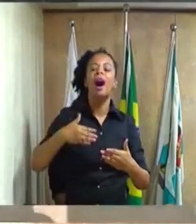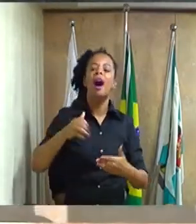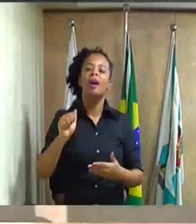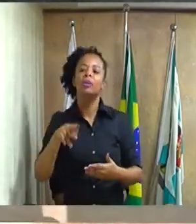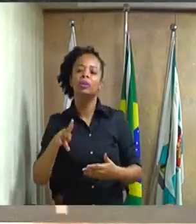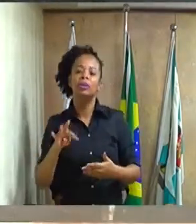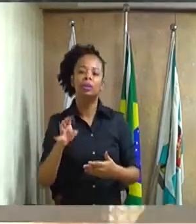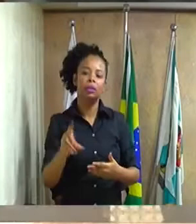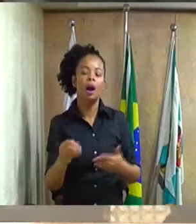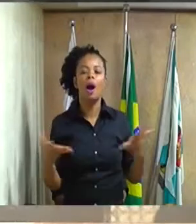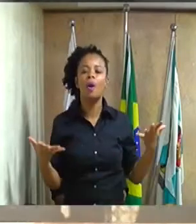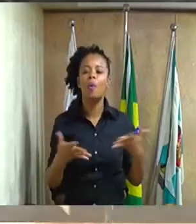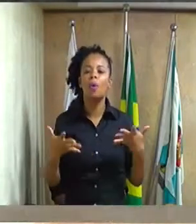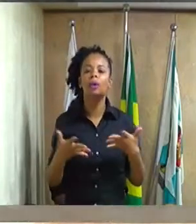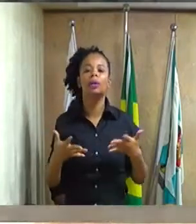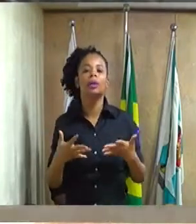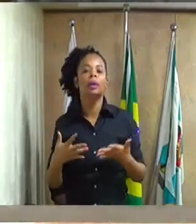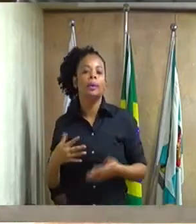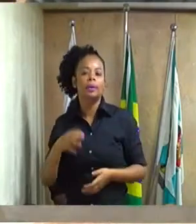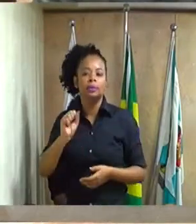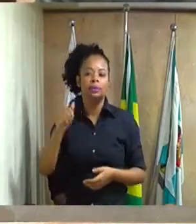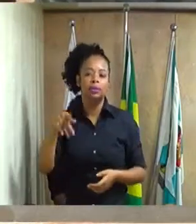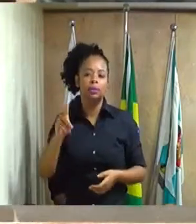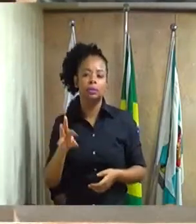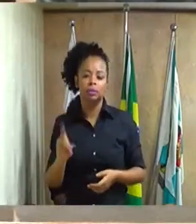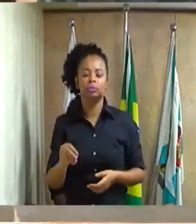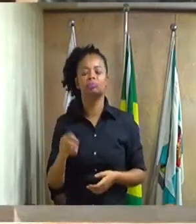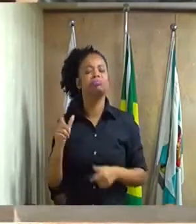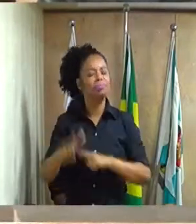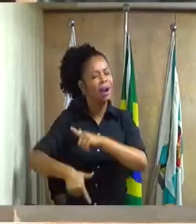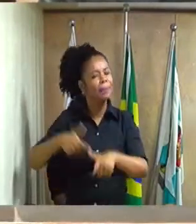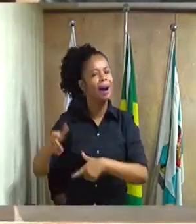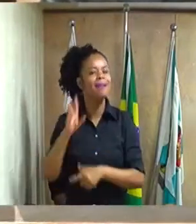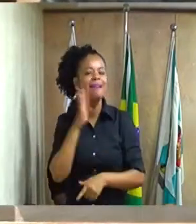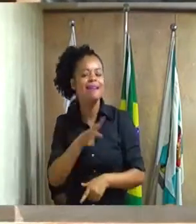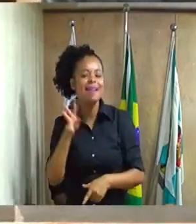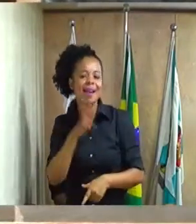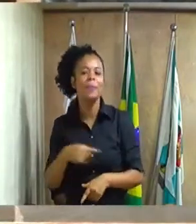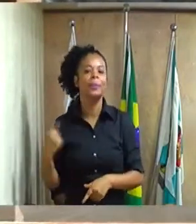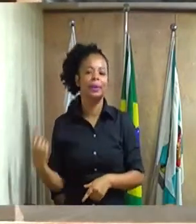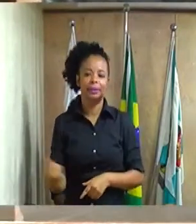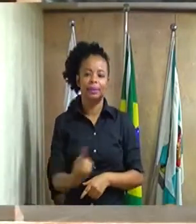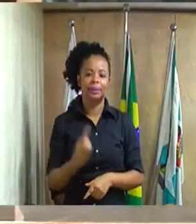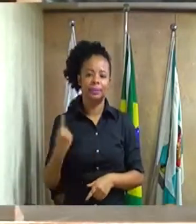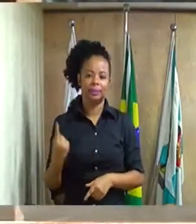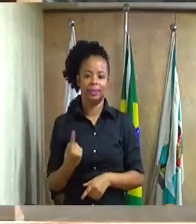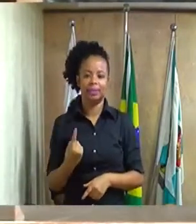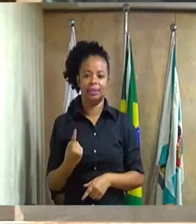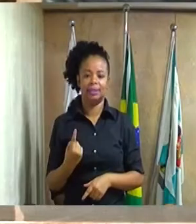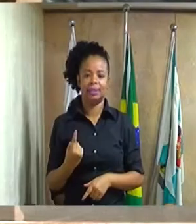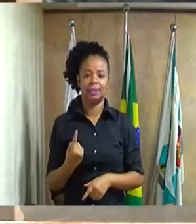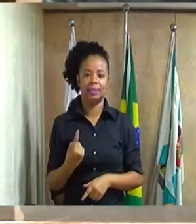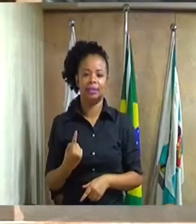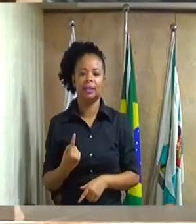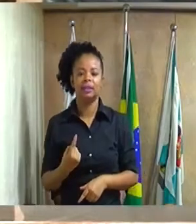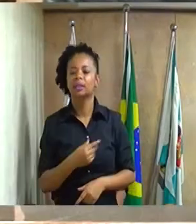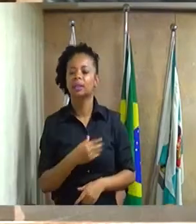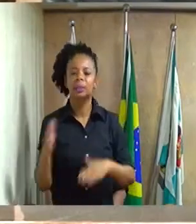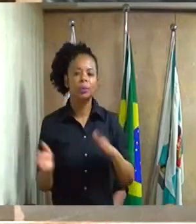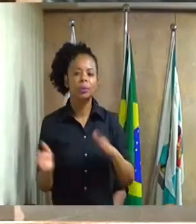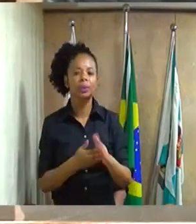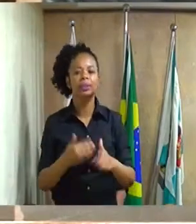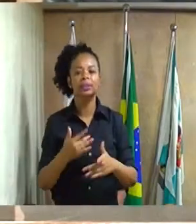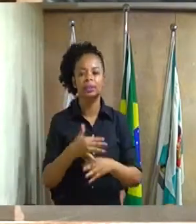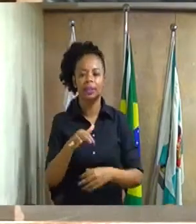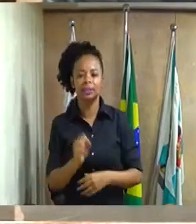Sandro, e que tem tido um trabalho bem bacana lá para o nosso terceiro distrito. E para toda a cidade do Duque de Caxias,